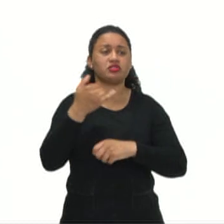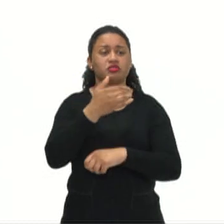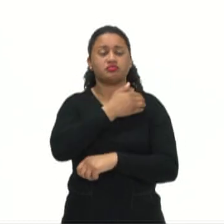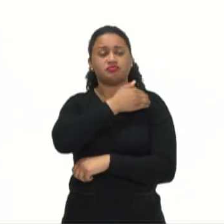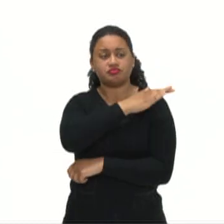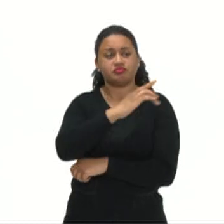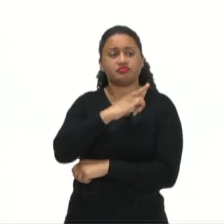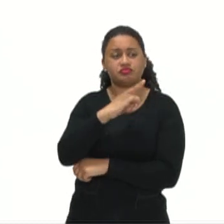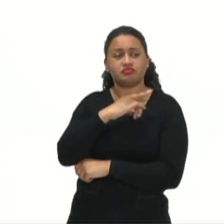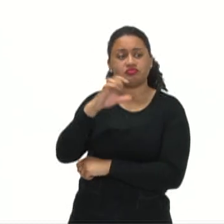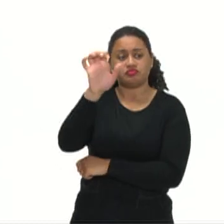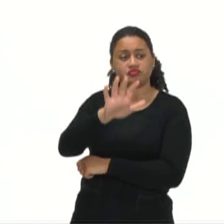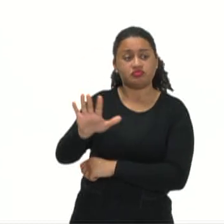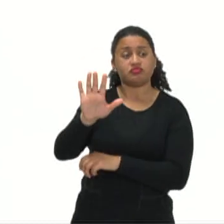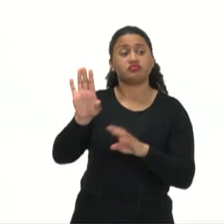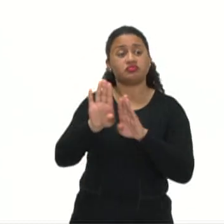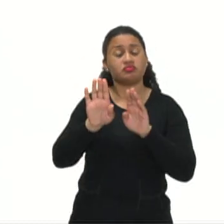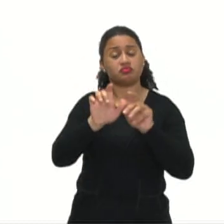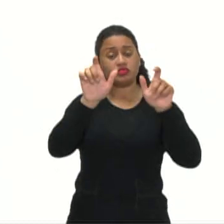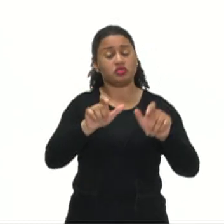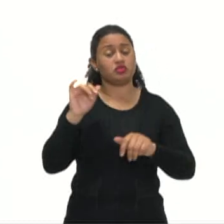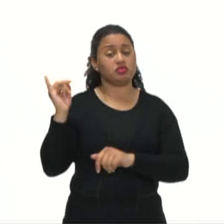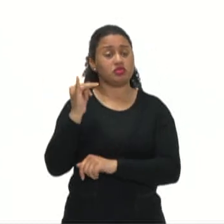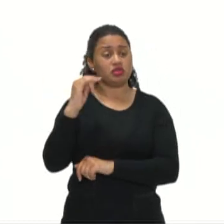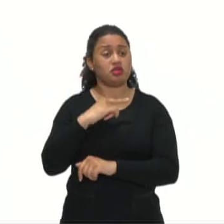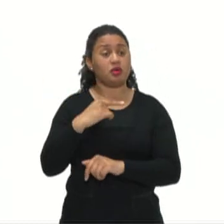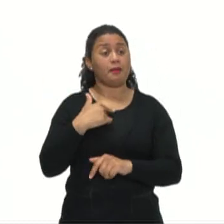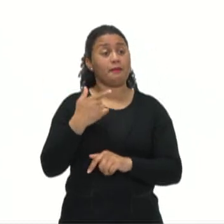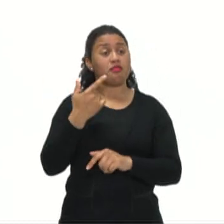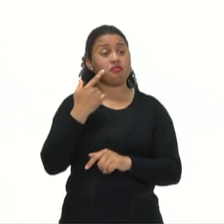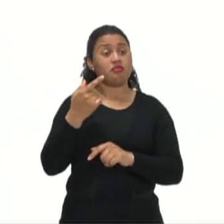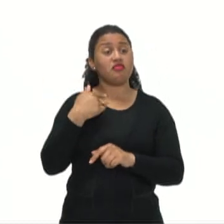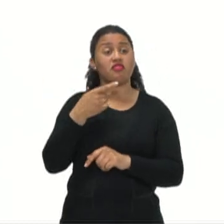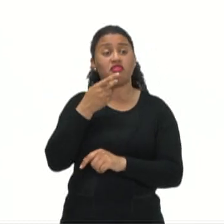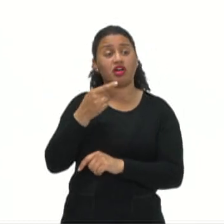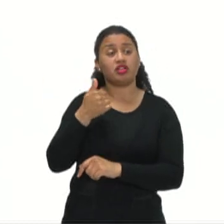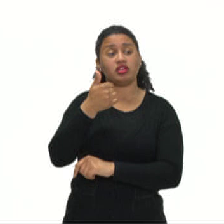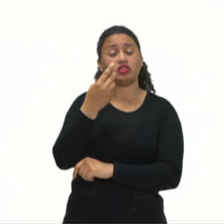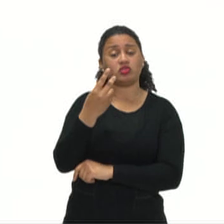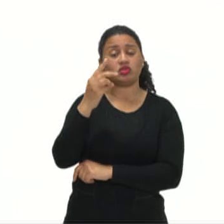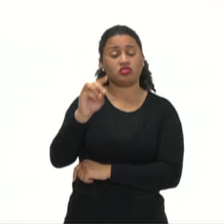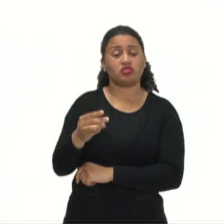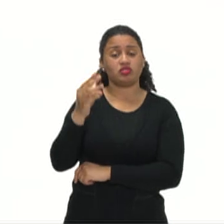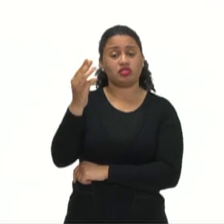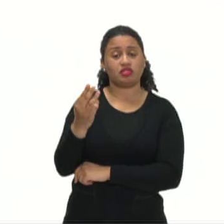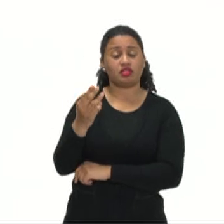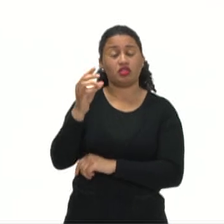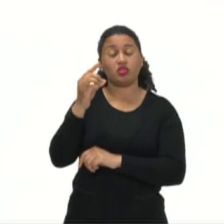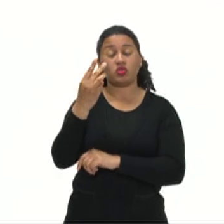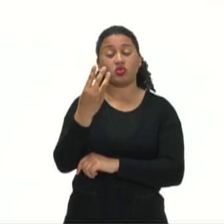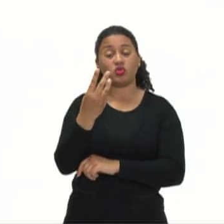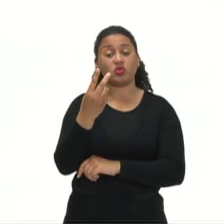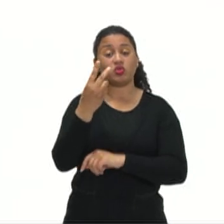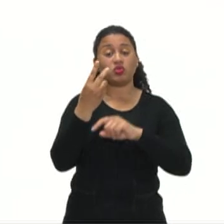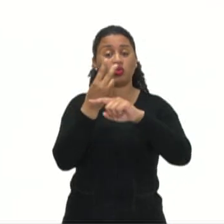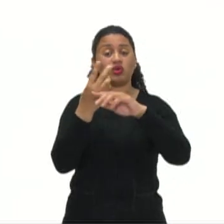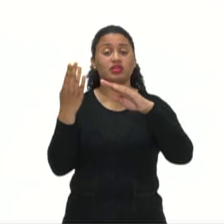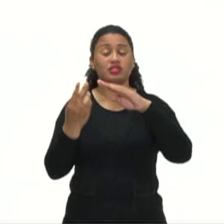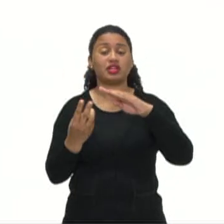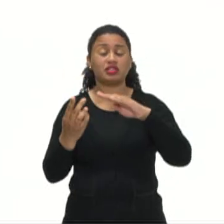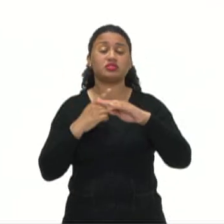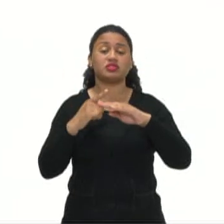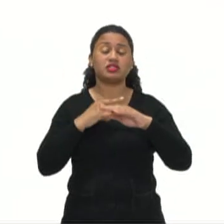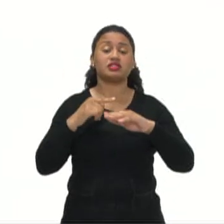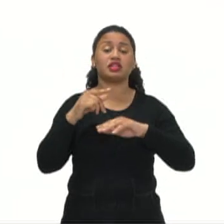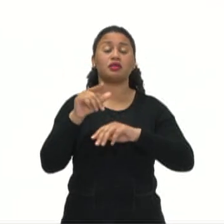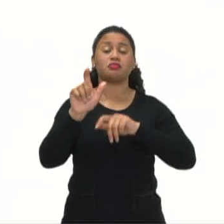alto comissário para os direitos humanos recordou que dois terços do parlamento europeu tem partidos de extrema direita. Não